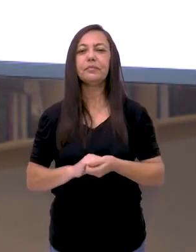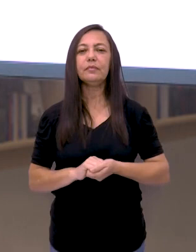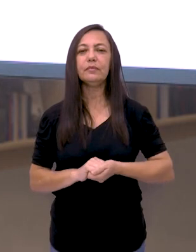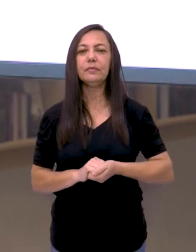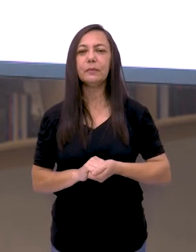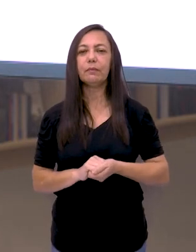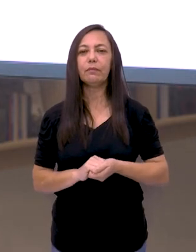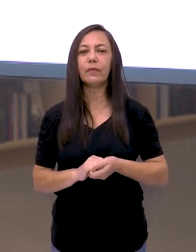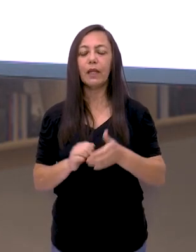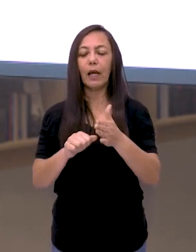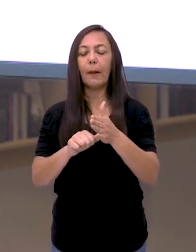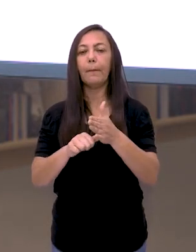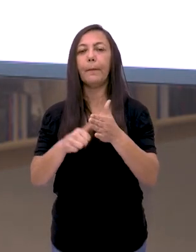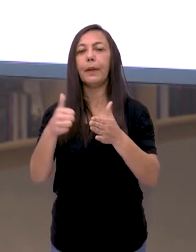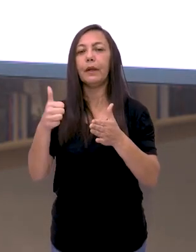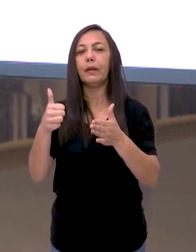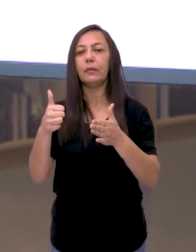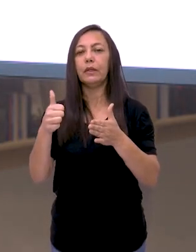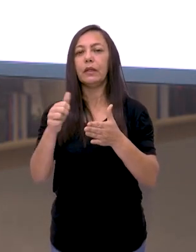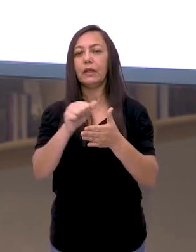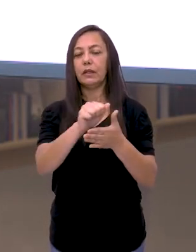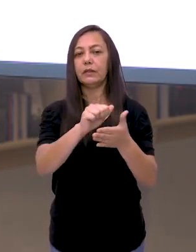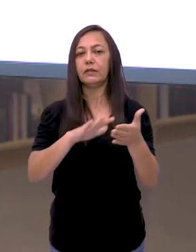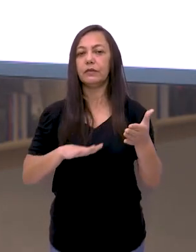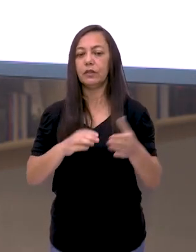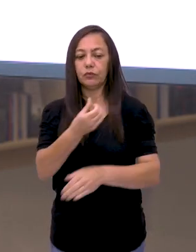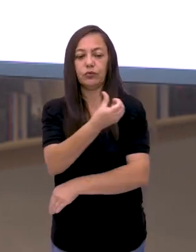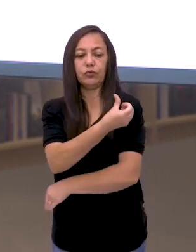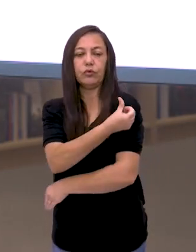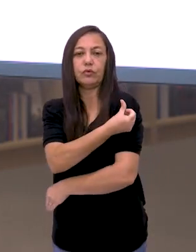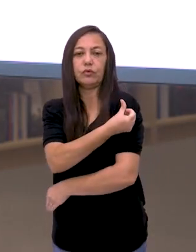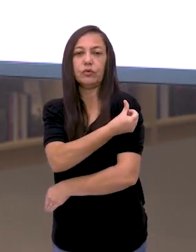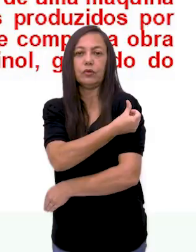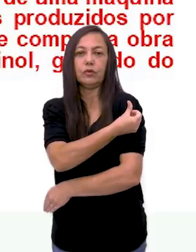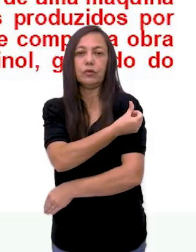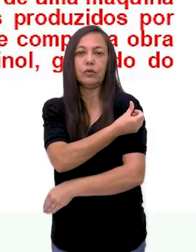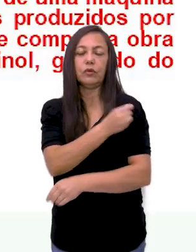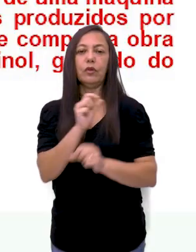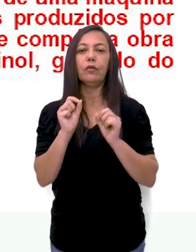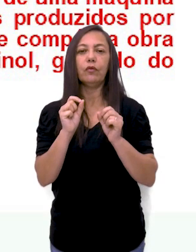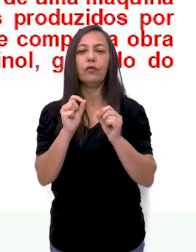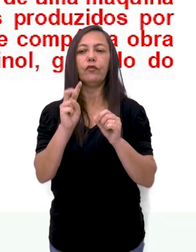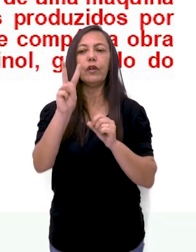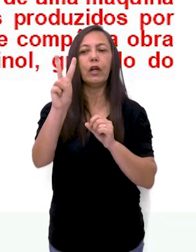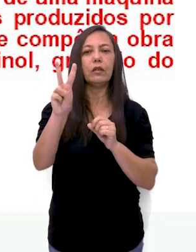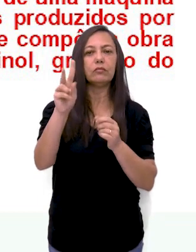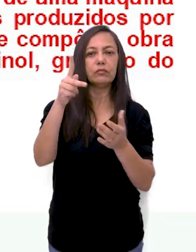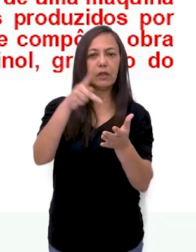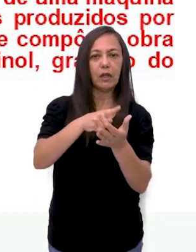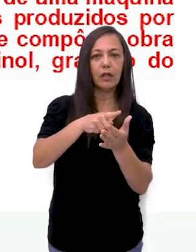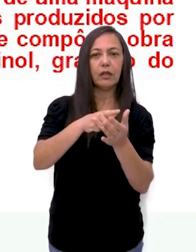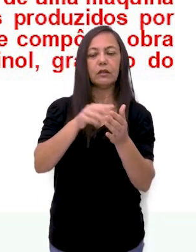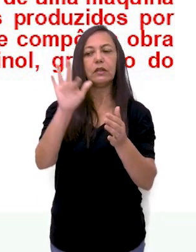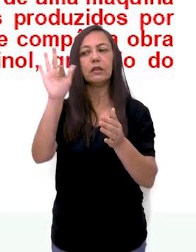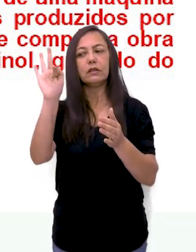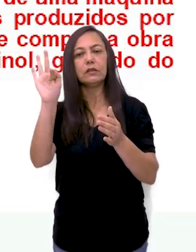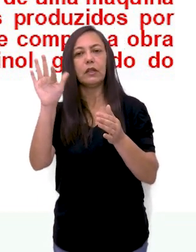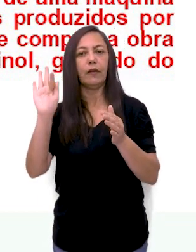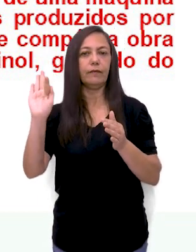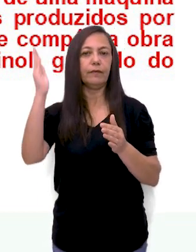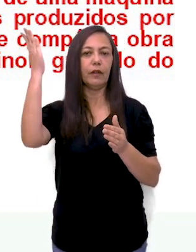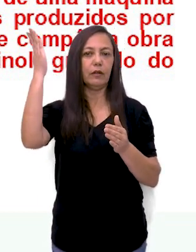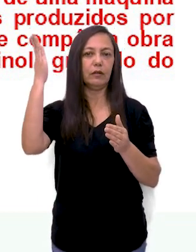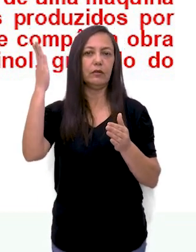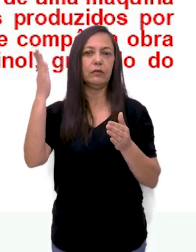A primeira atividade, que é a atividade do sexto ano, nós vamos trabalhar com verdadeiro e falso. Responda o exercício